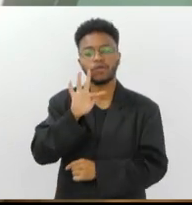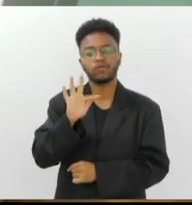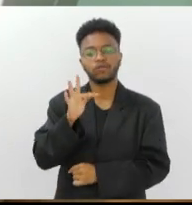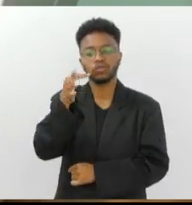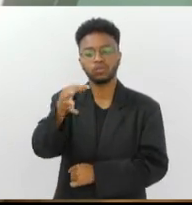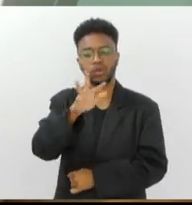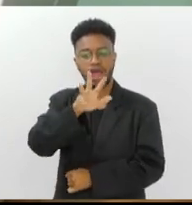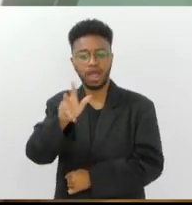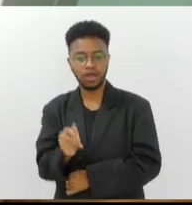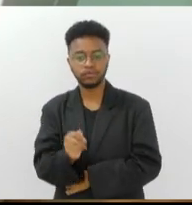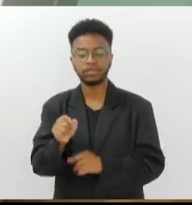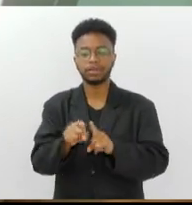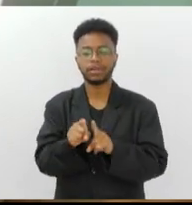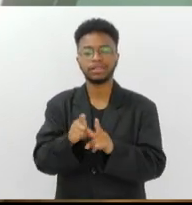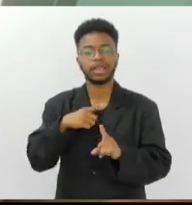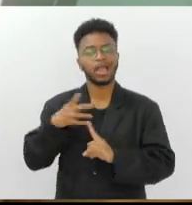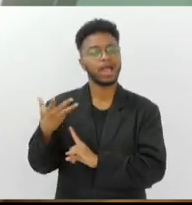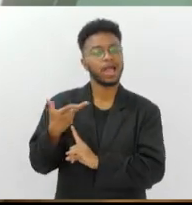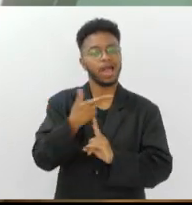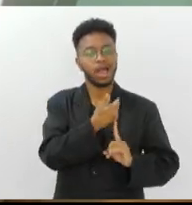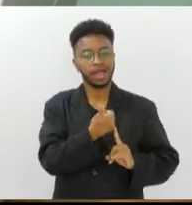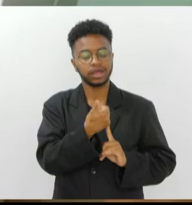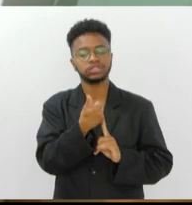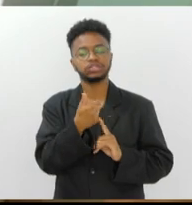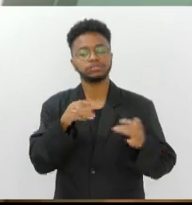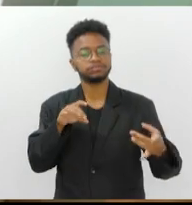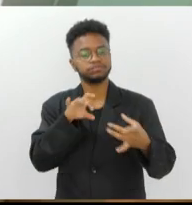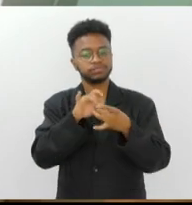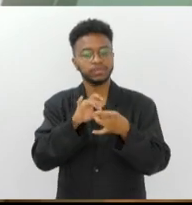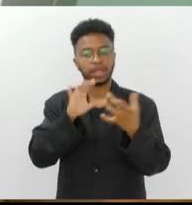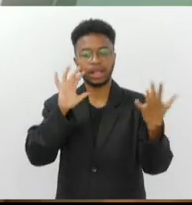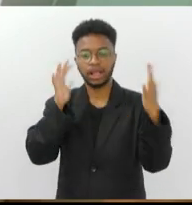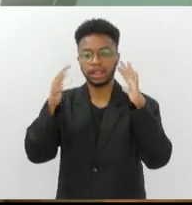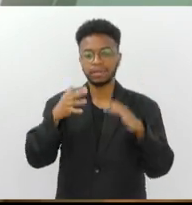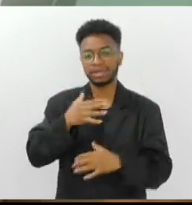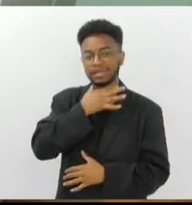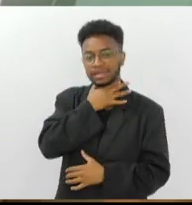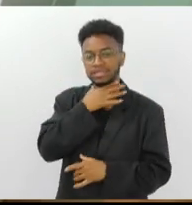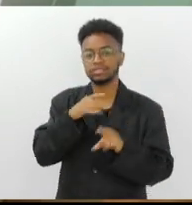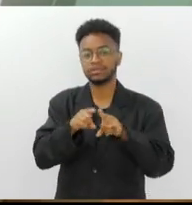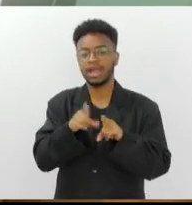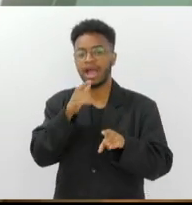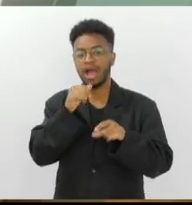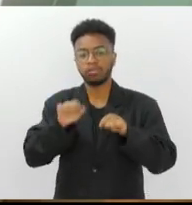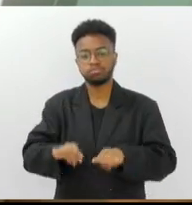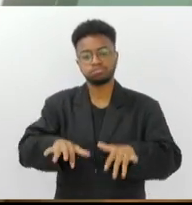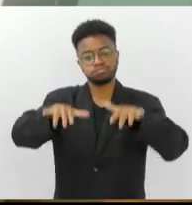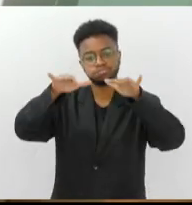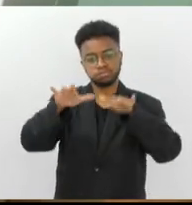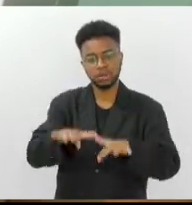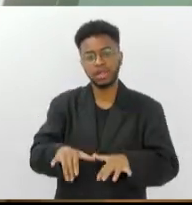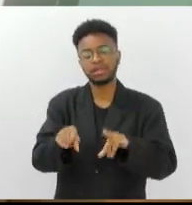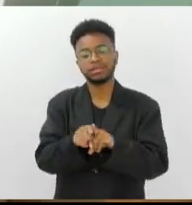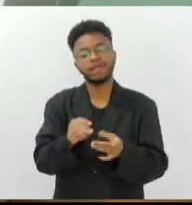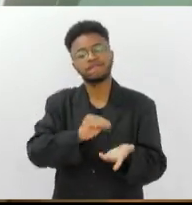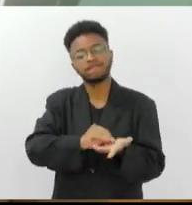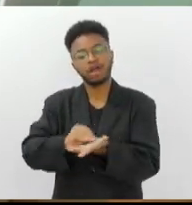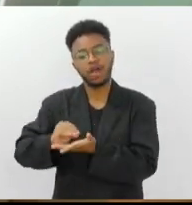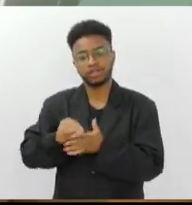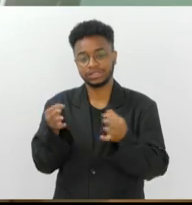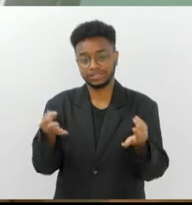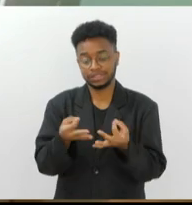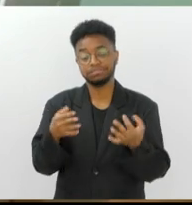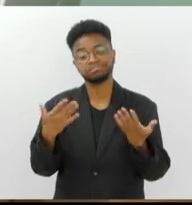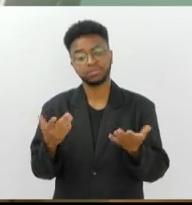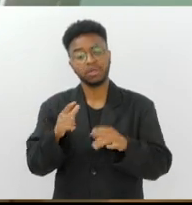instalação de artes que linka a questão da crise climática, das marés, com a instabilidade e as incertezas. Então, é um